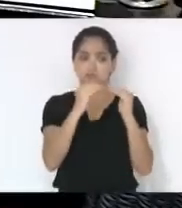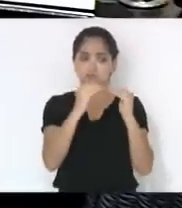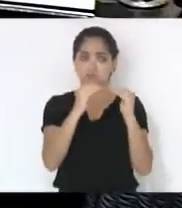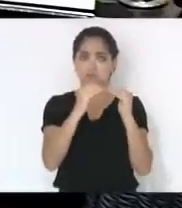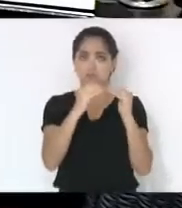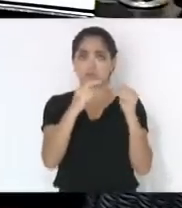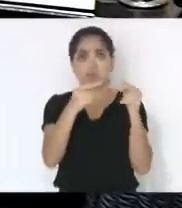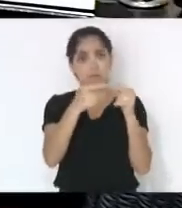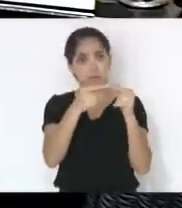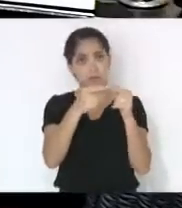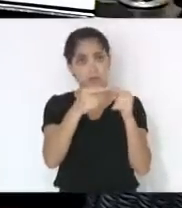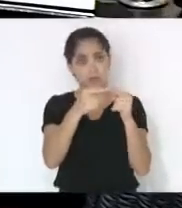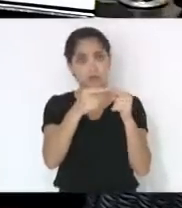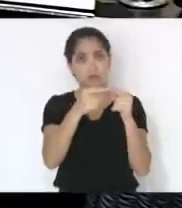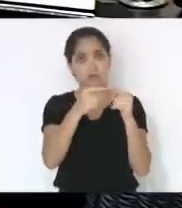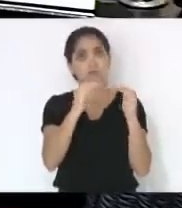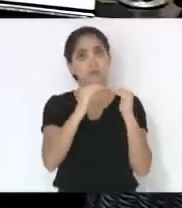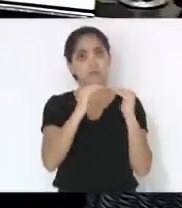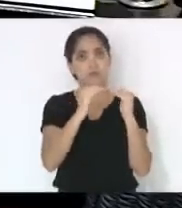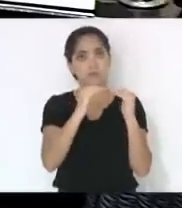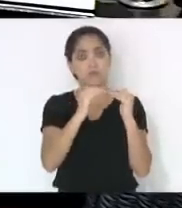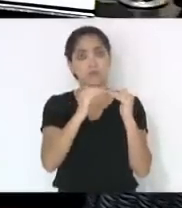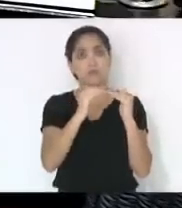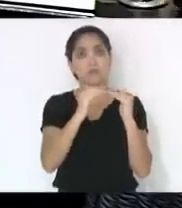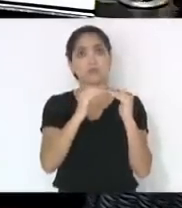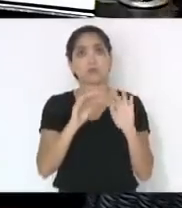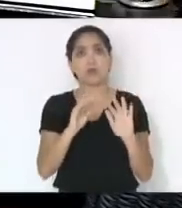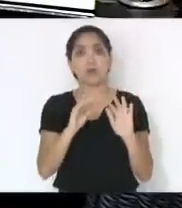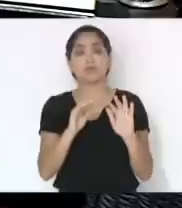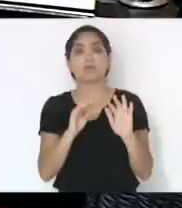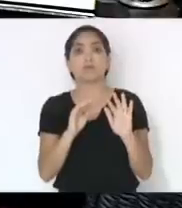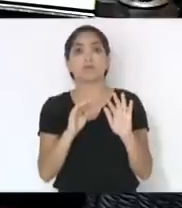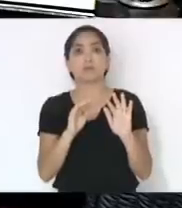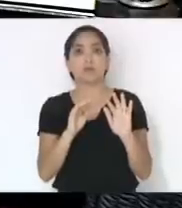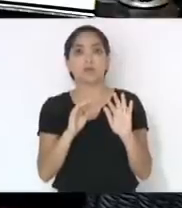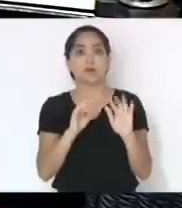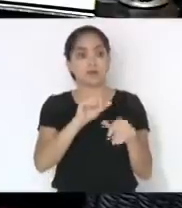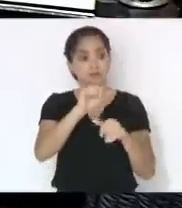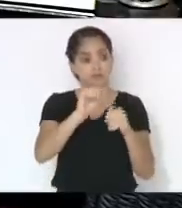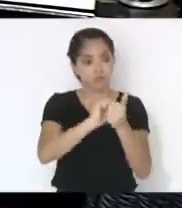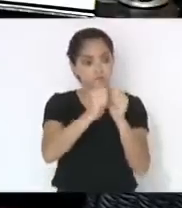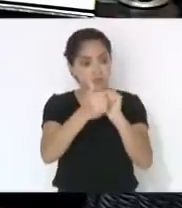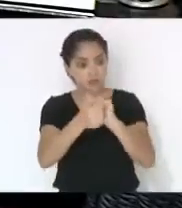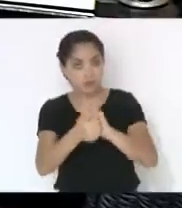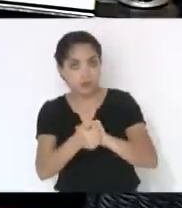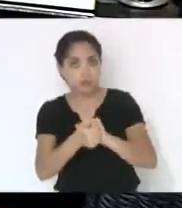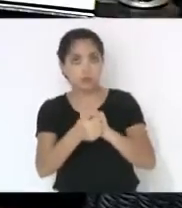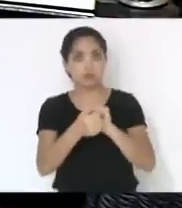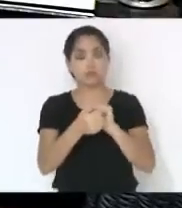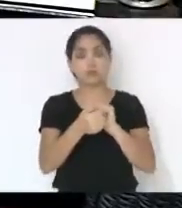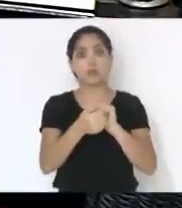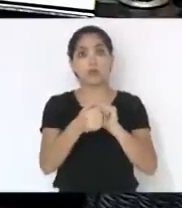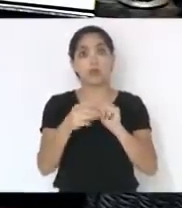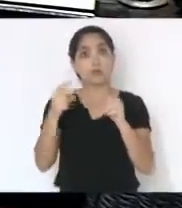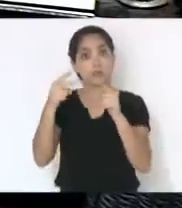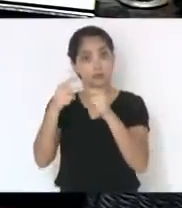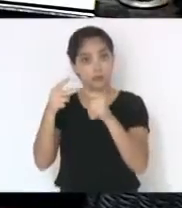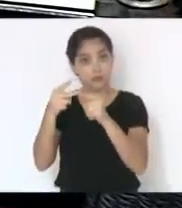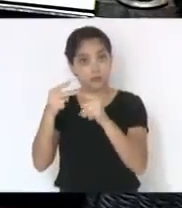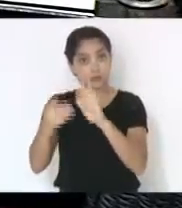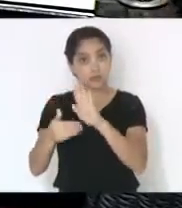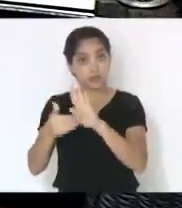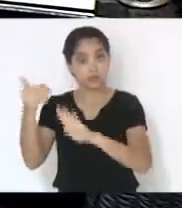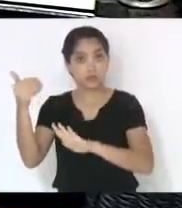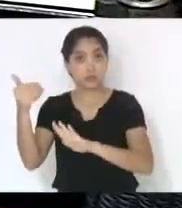na primeira parte, no mérito, porque o mérito vai ser depois. Na primeira parte, ele faz a readequação do dinheiro dos municípios. Na segunda, ele tira